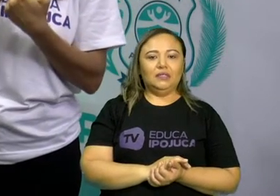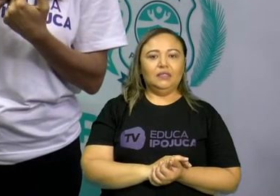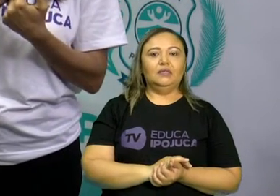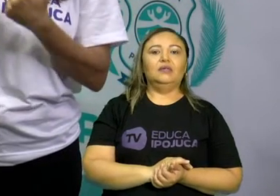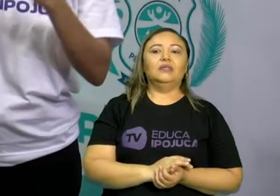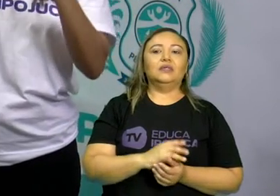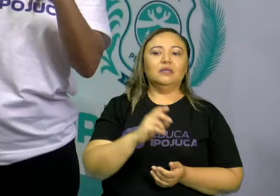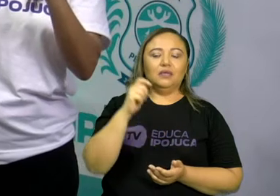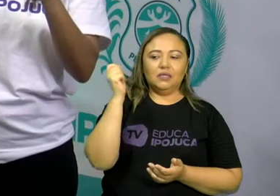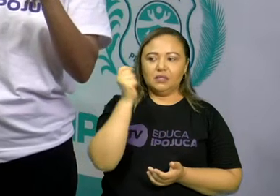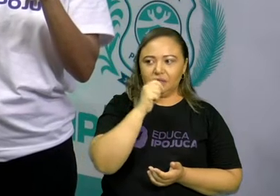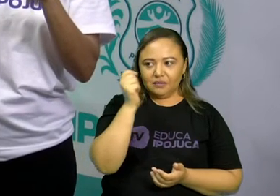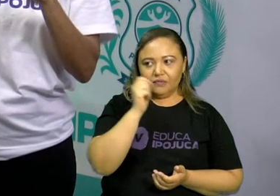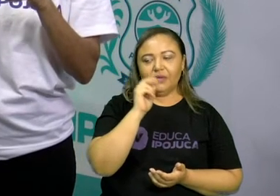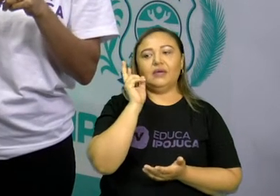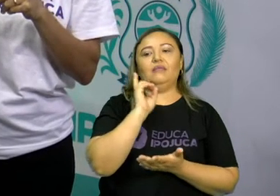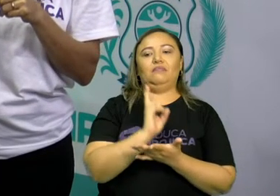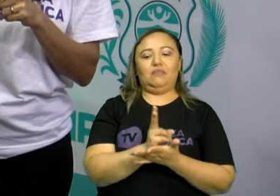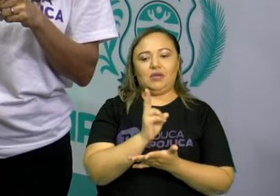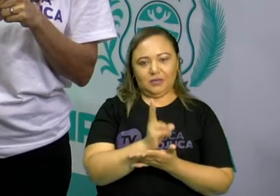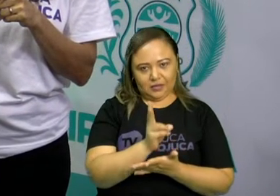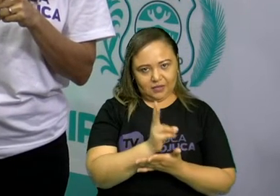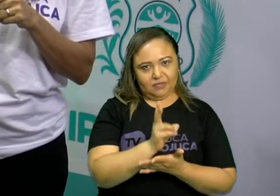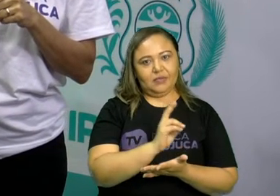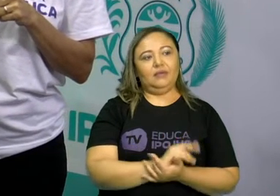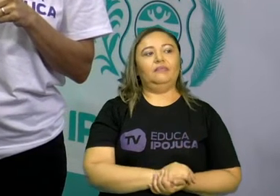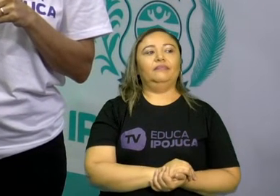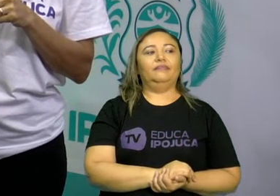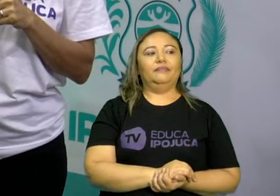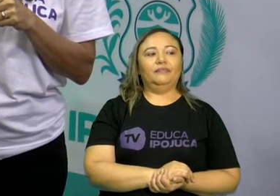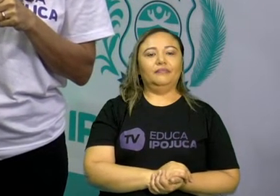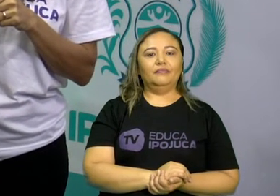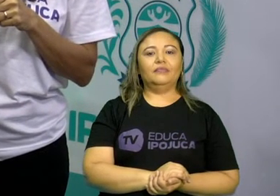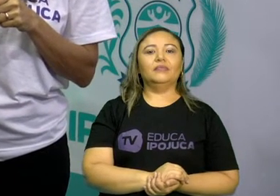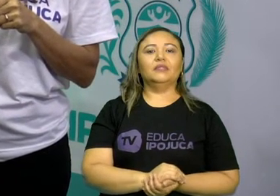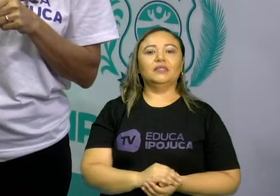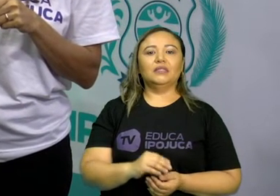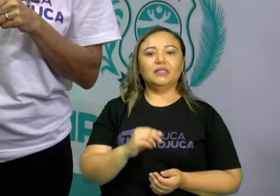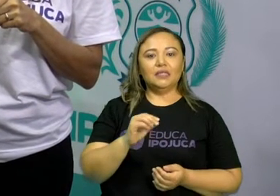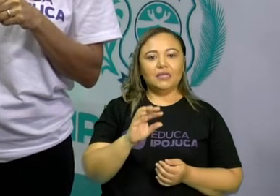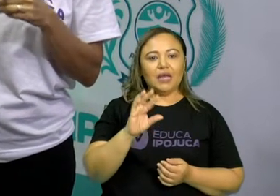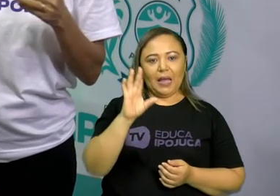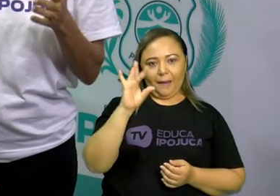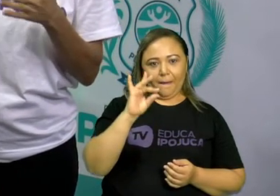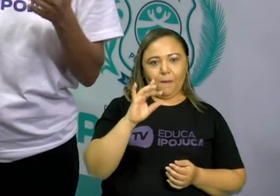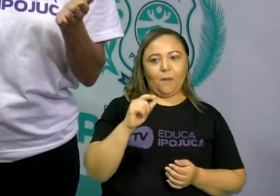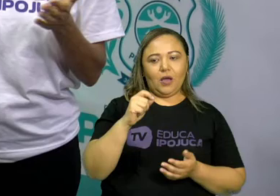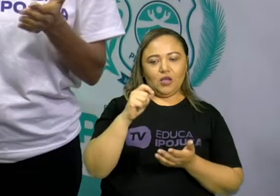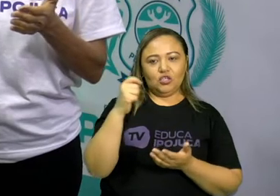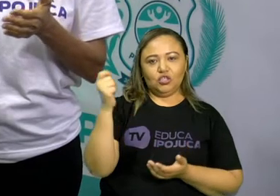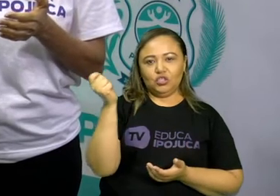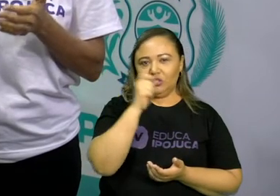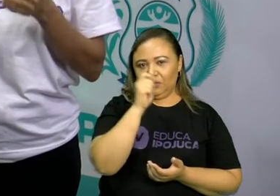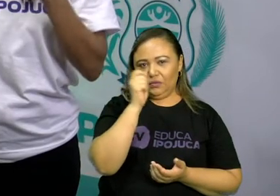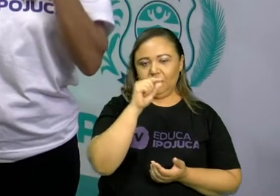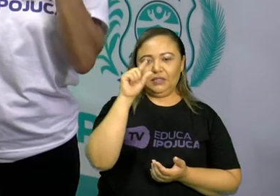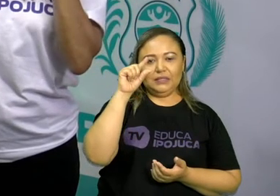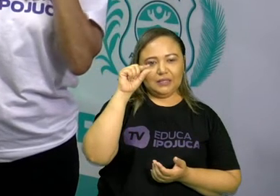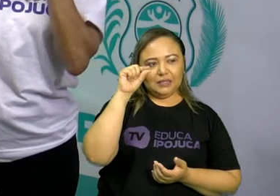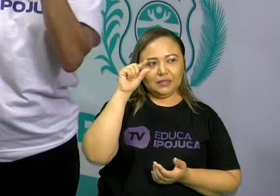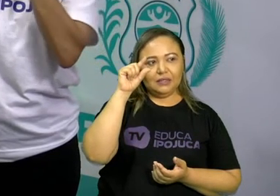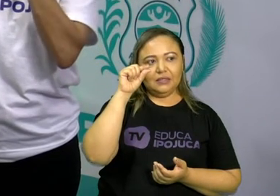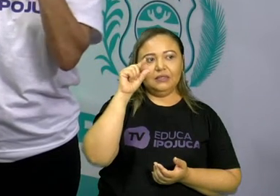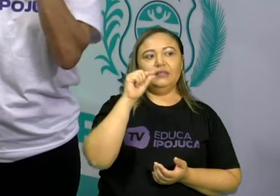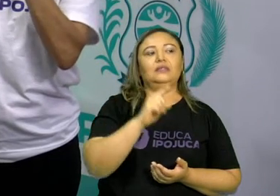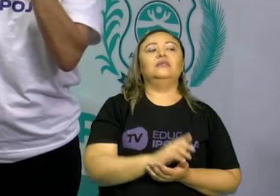escova, mais a medida correta, tá certo? Usar a escovinha macia, não dura não. Porque dura,